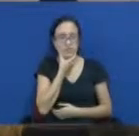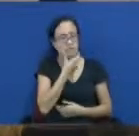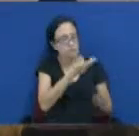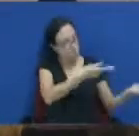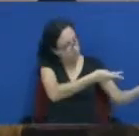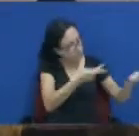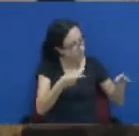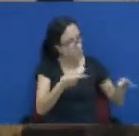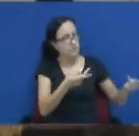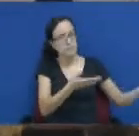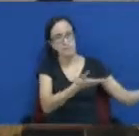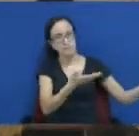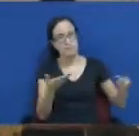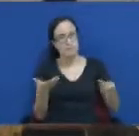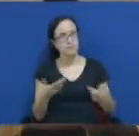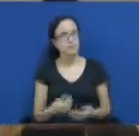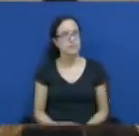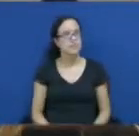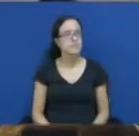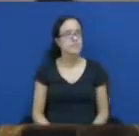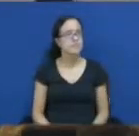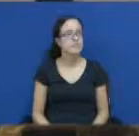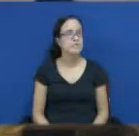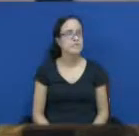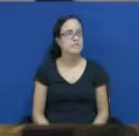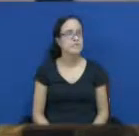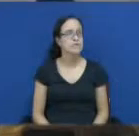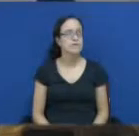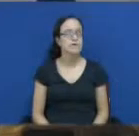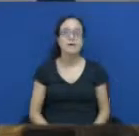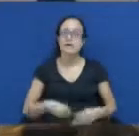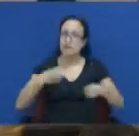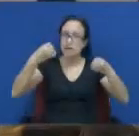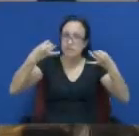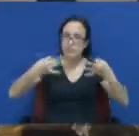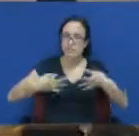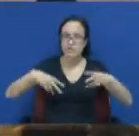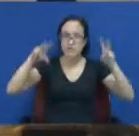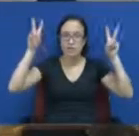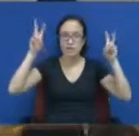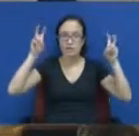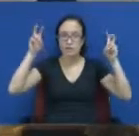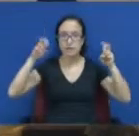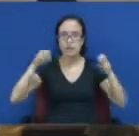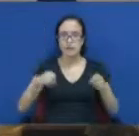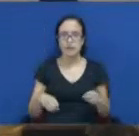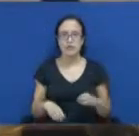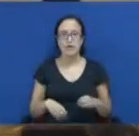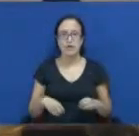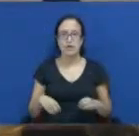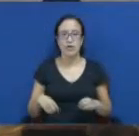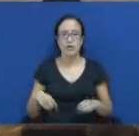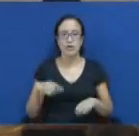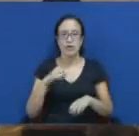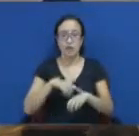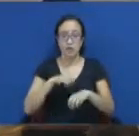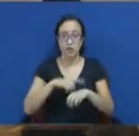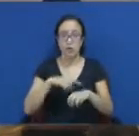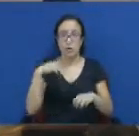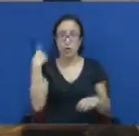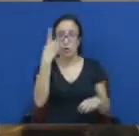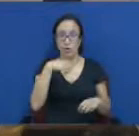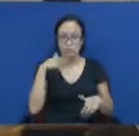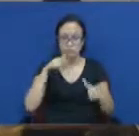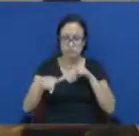Maria do Carmo Batista dos Santos, que discorrerá sobre a redução de jornada para as monitoras